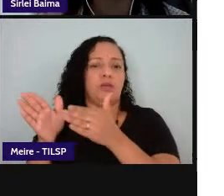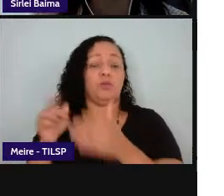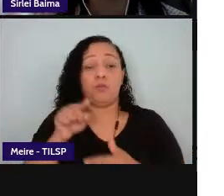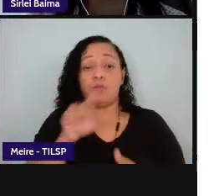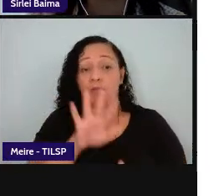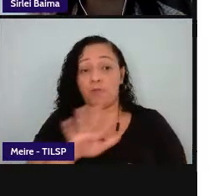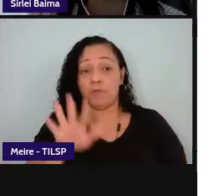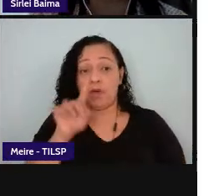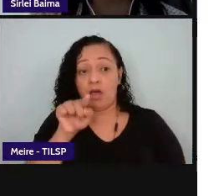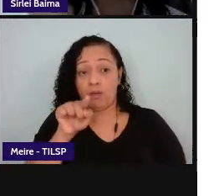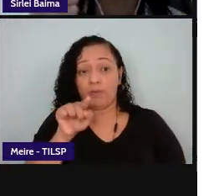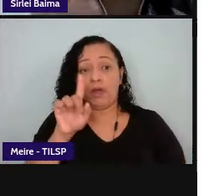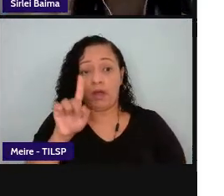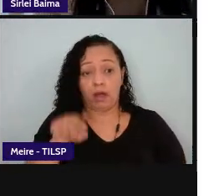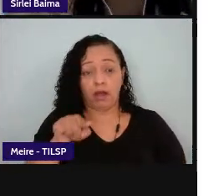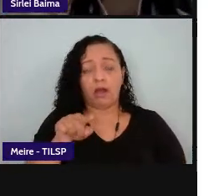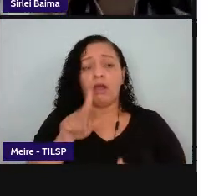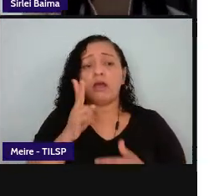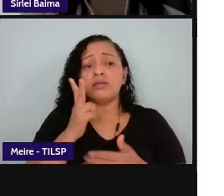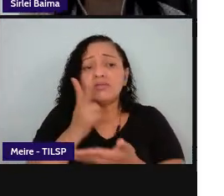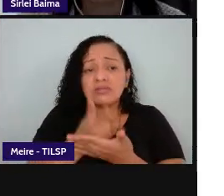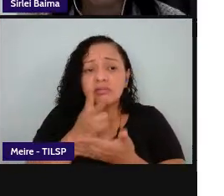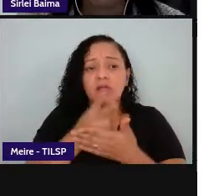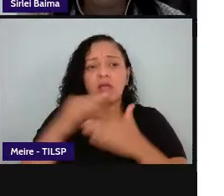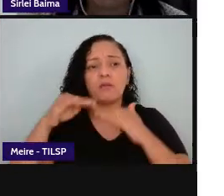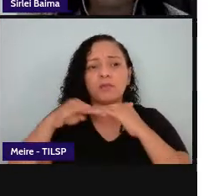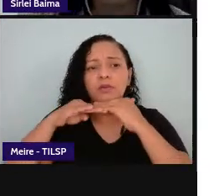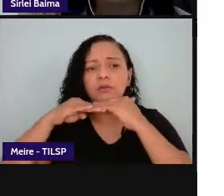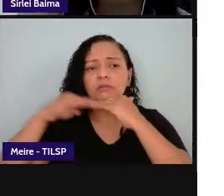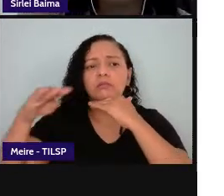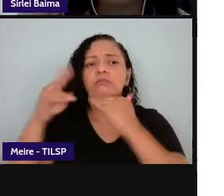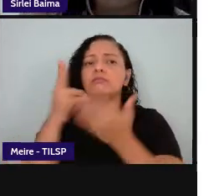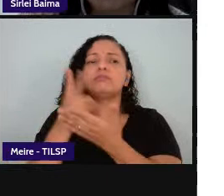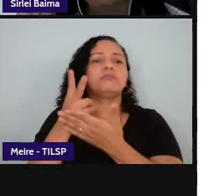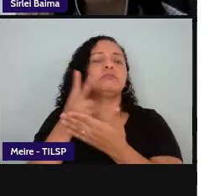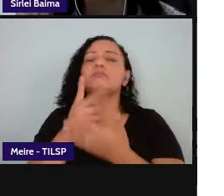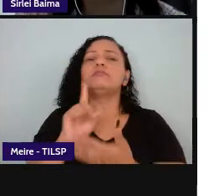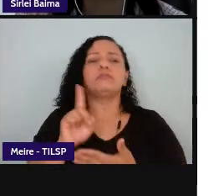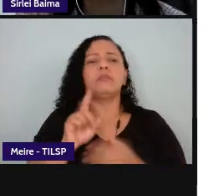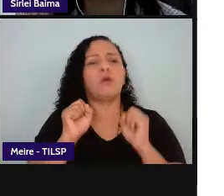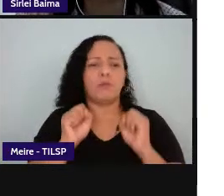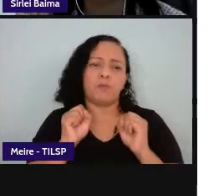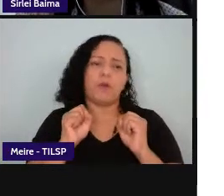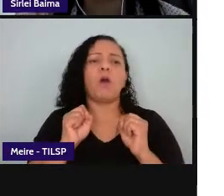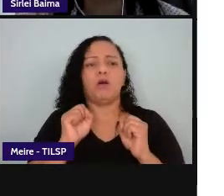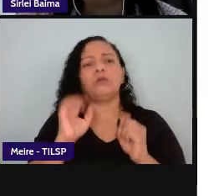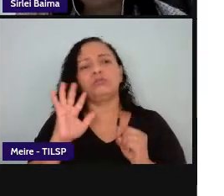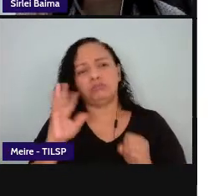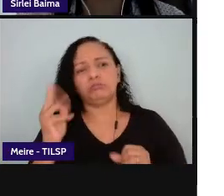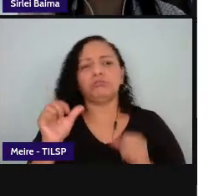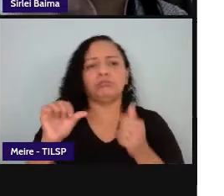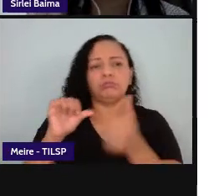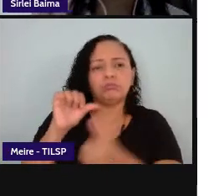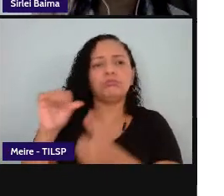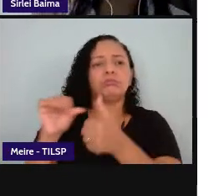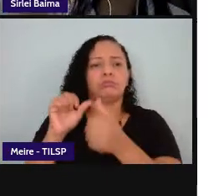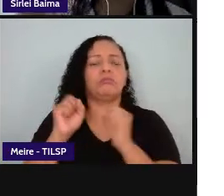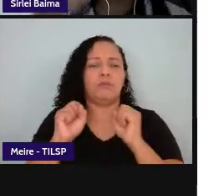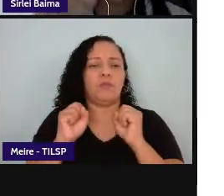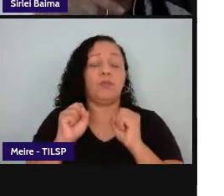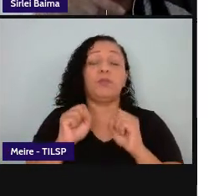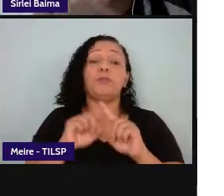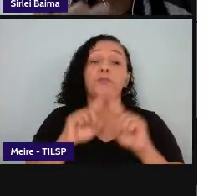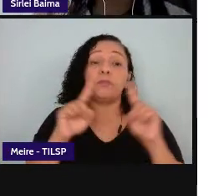dizer que ele é linear não quer dizer que ele segue uma lógica da maneira que a gente vai fazendo a leitura mas ele